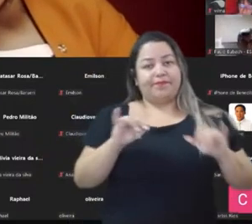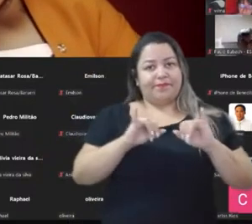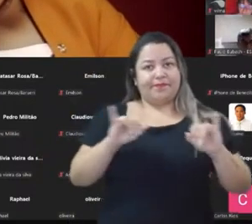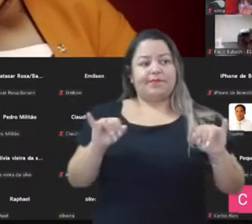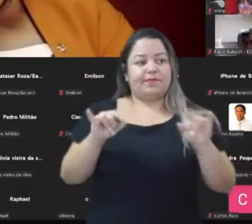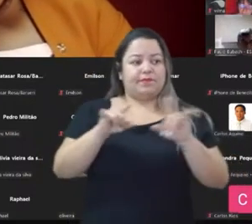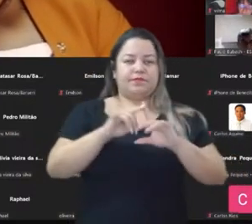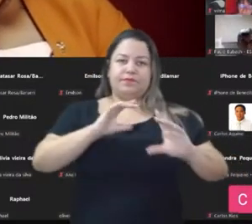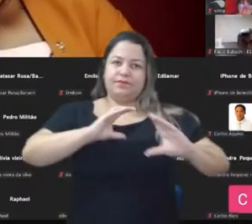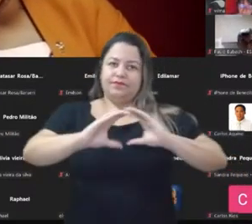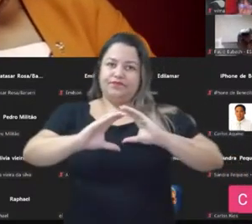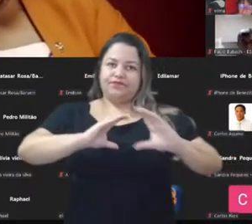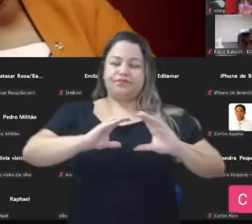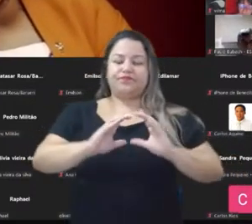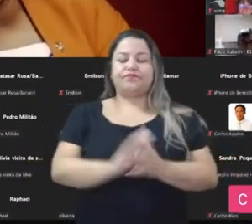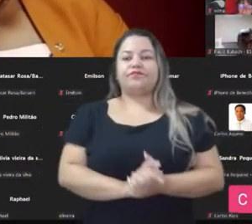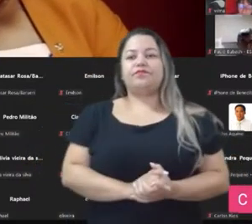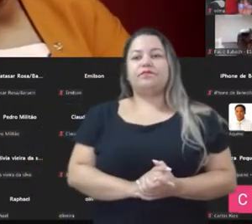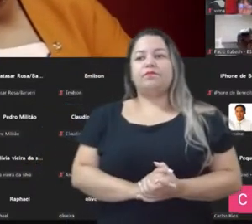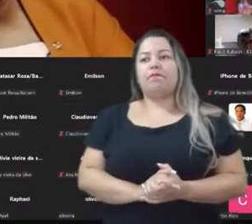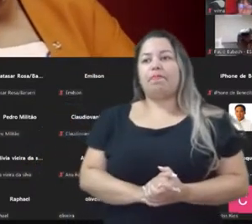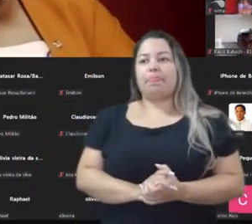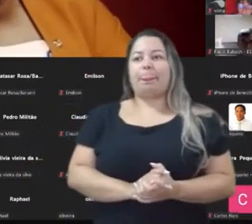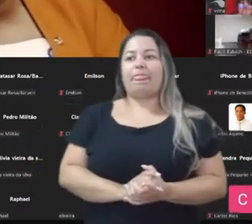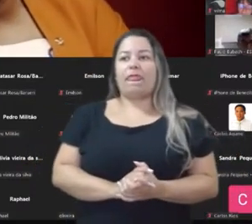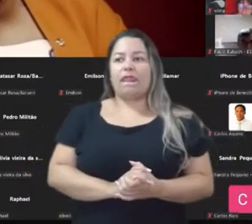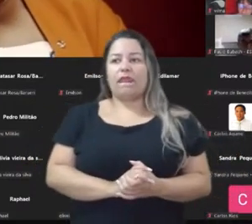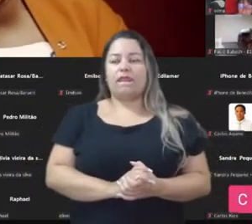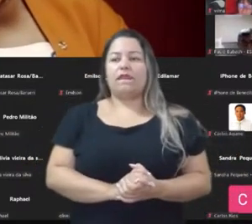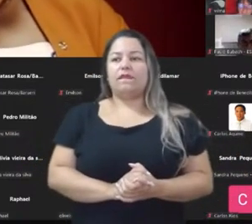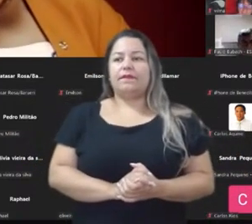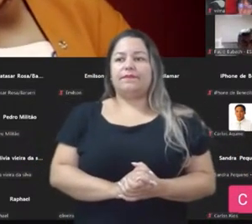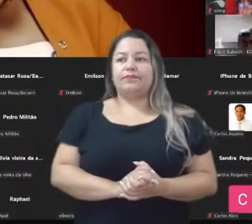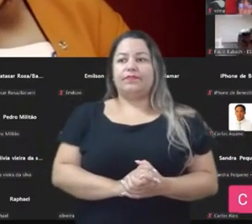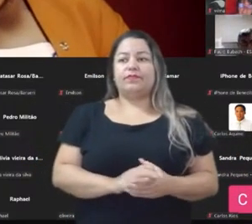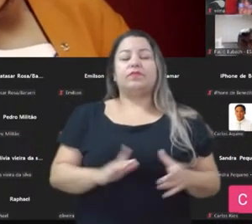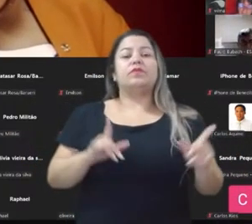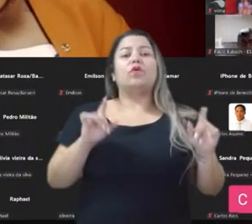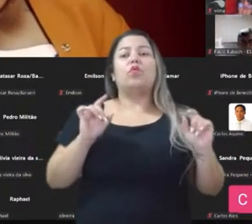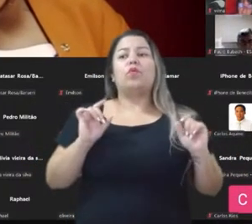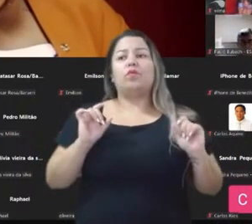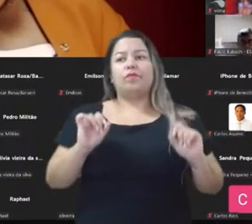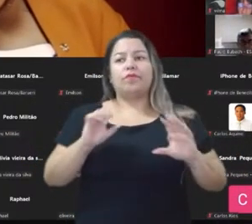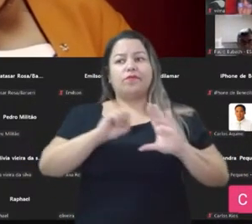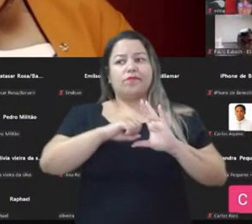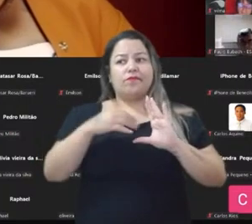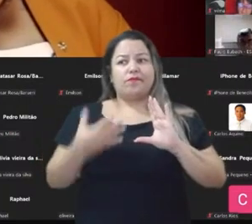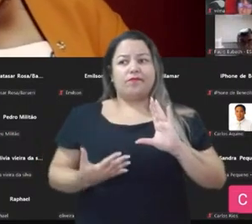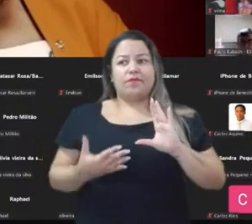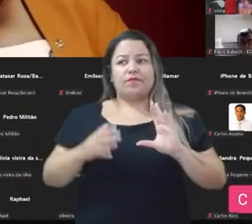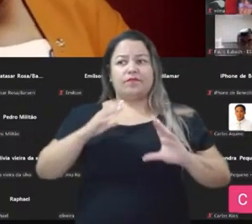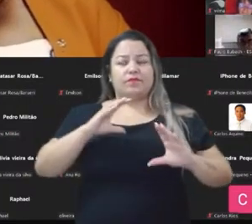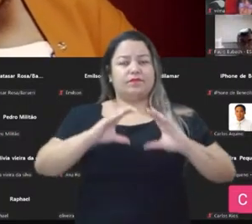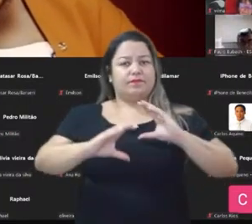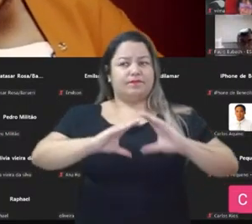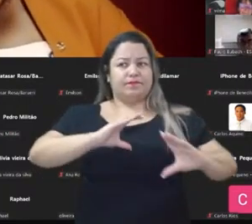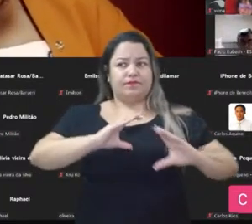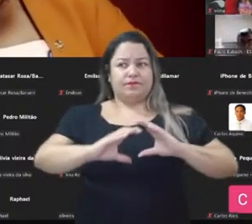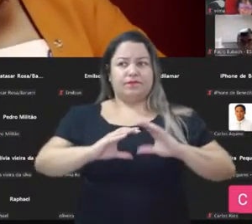se comunica. Pode passar. Então, quais são as características dessa comunicação